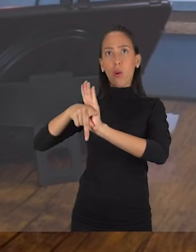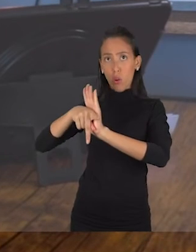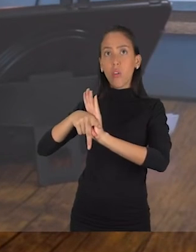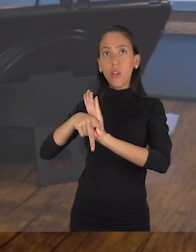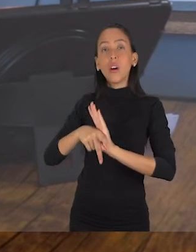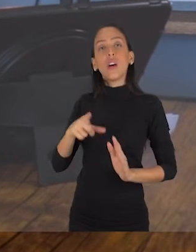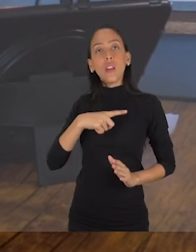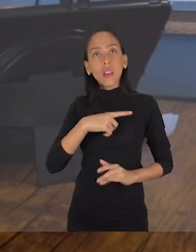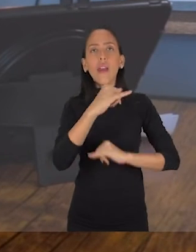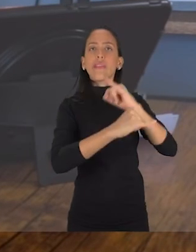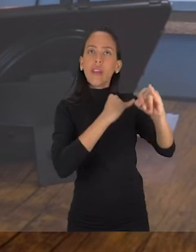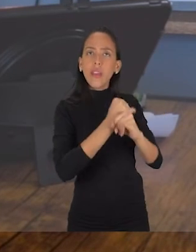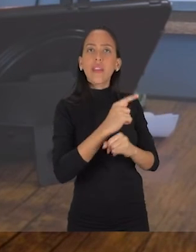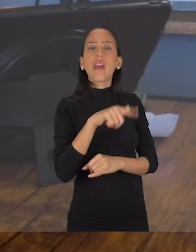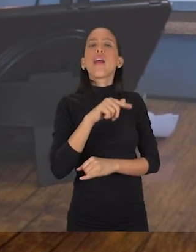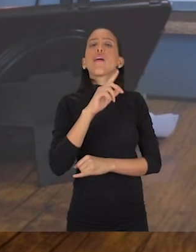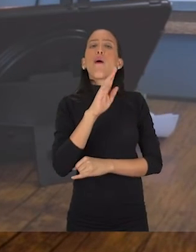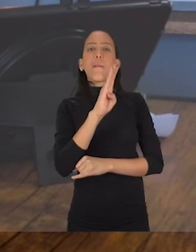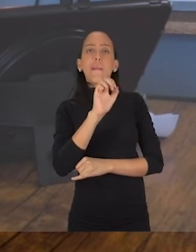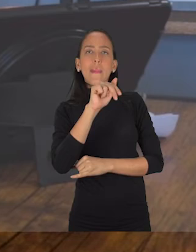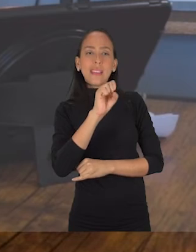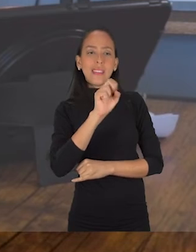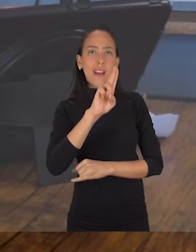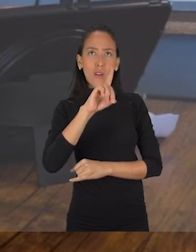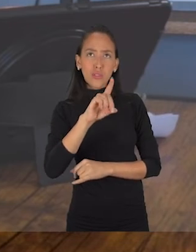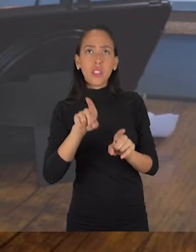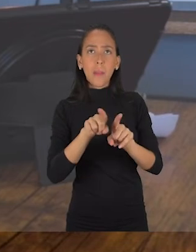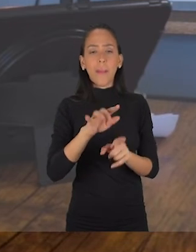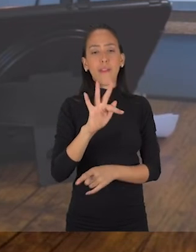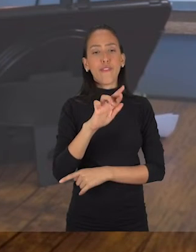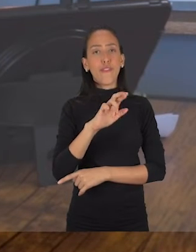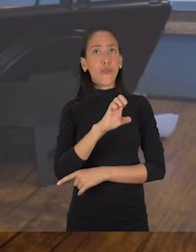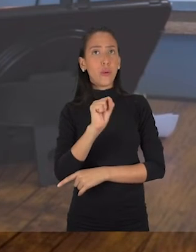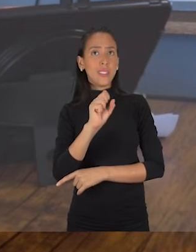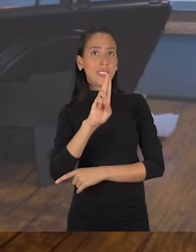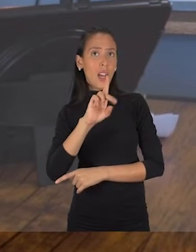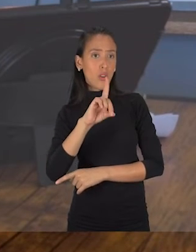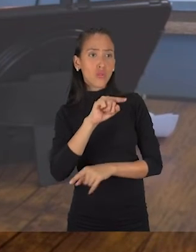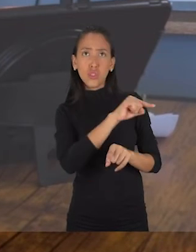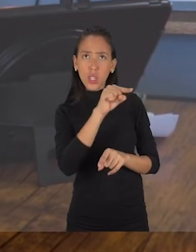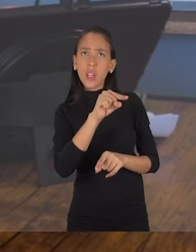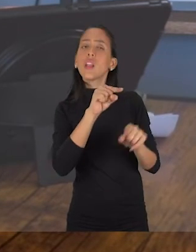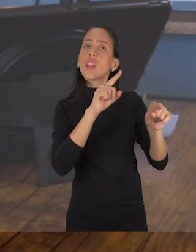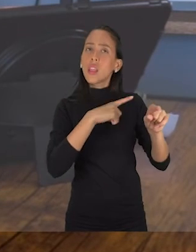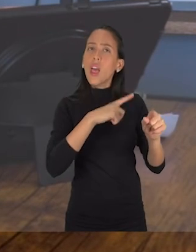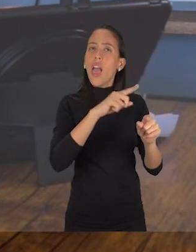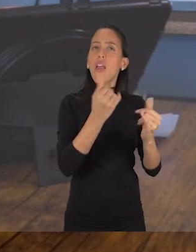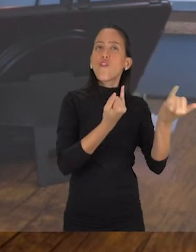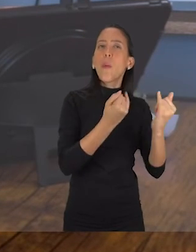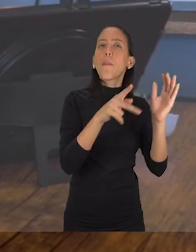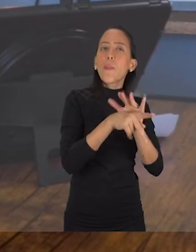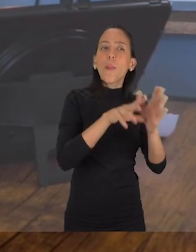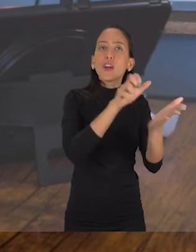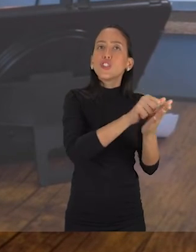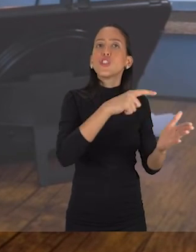trilhas gratuitas. Tem o Bensound, tem o Freesound. E esses bancos disponibilizam a trilha pra você colocar no seu vídeo. Só que é